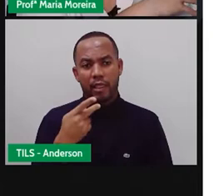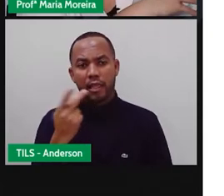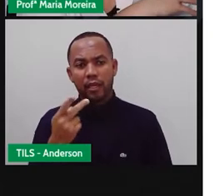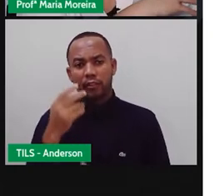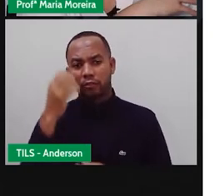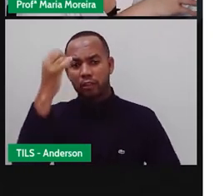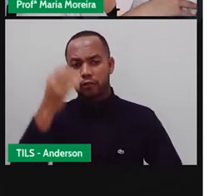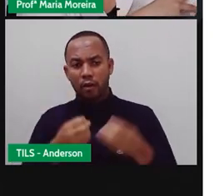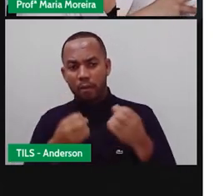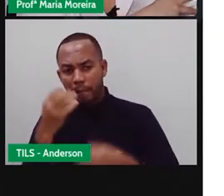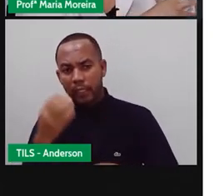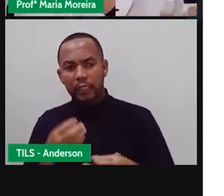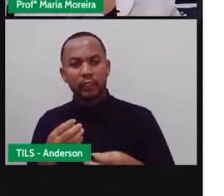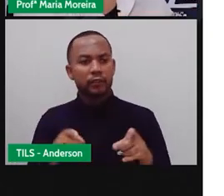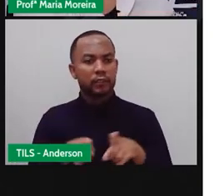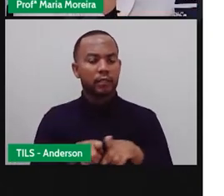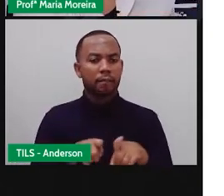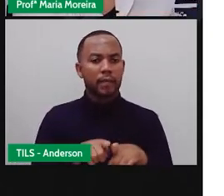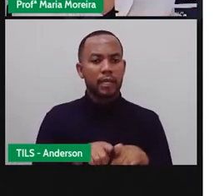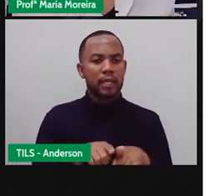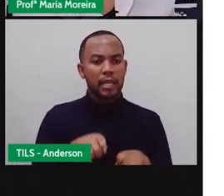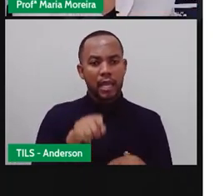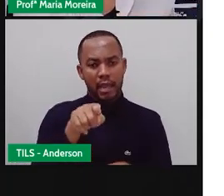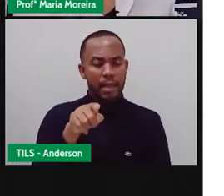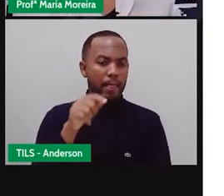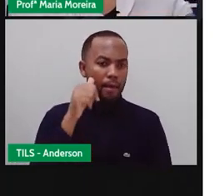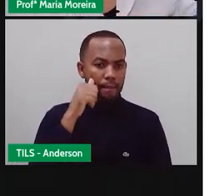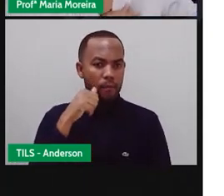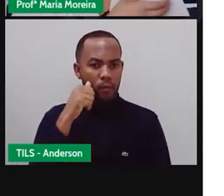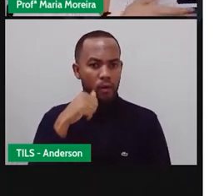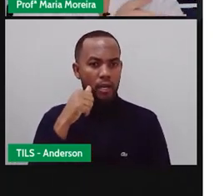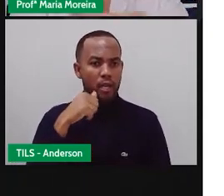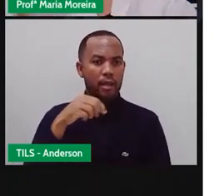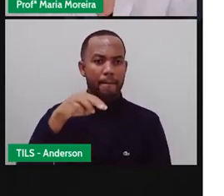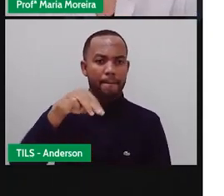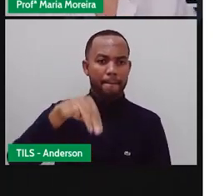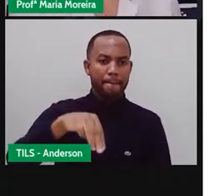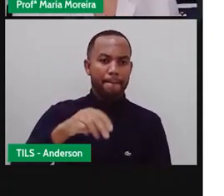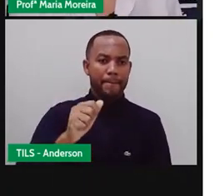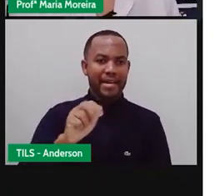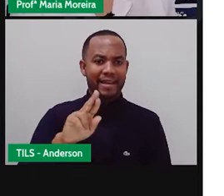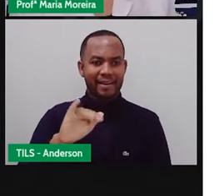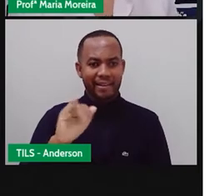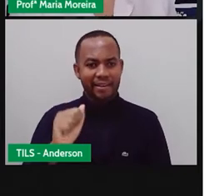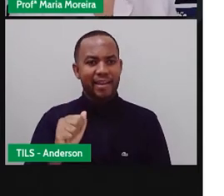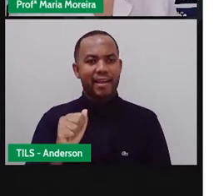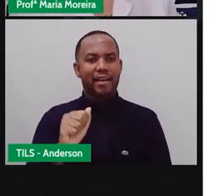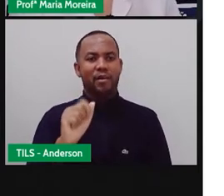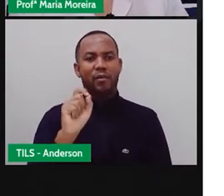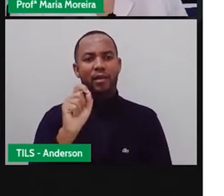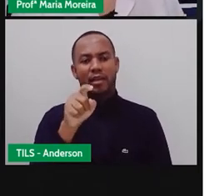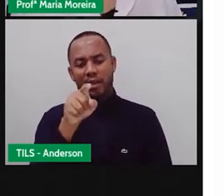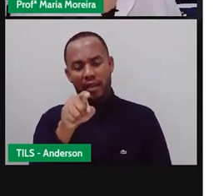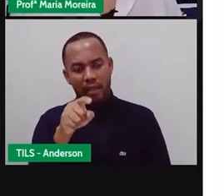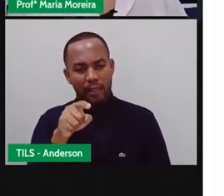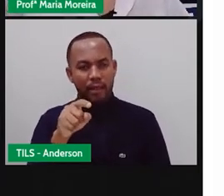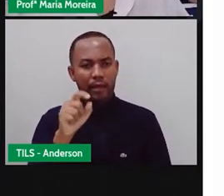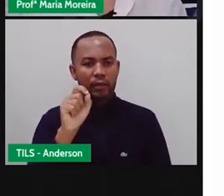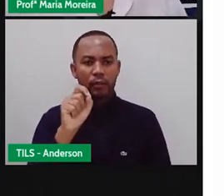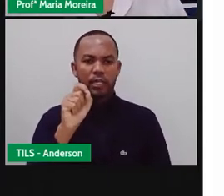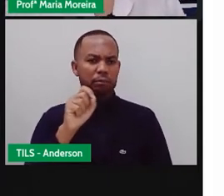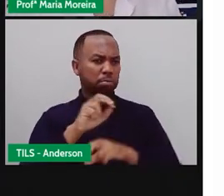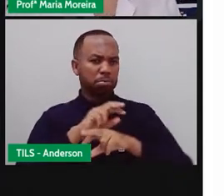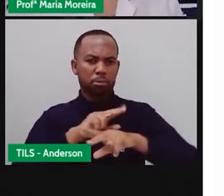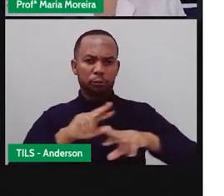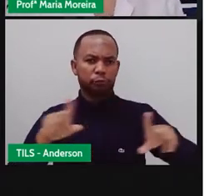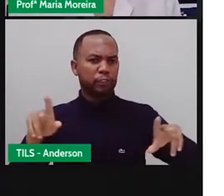com Maria Eduarda, que está lá no Parque P, não. Eu estou falando de modo geral. A aula é direcionada para